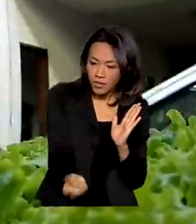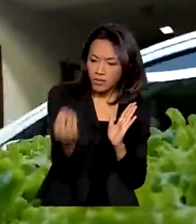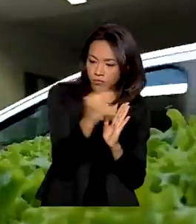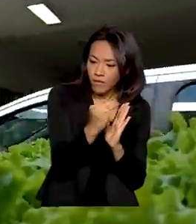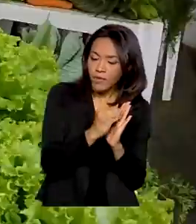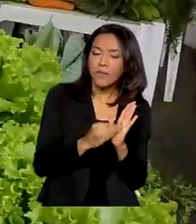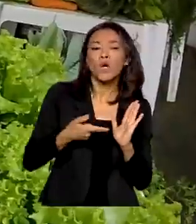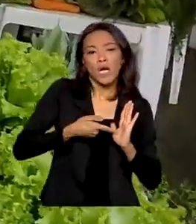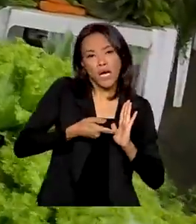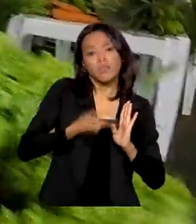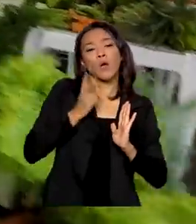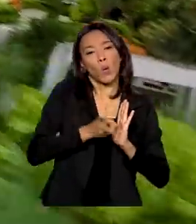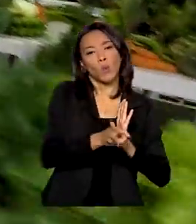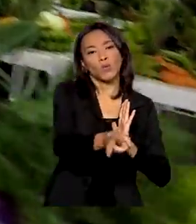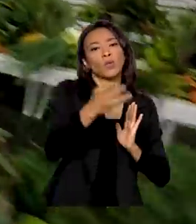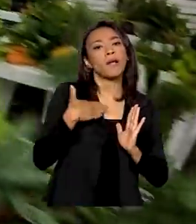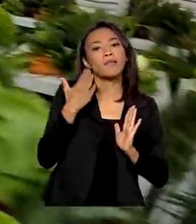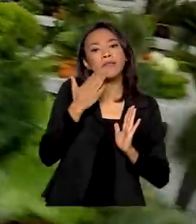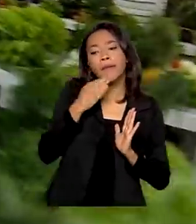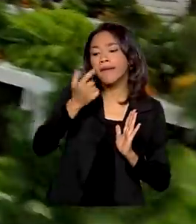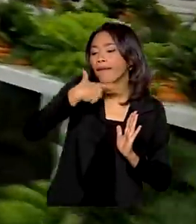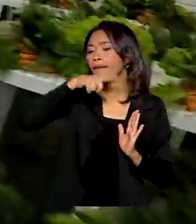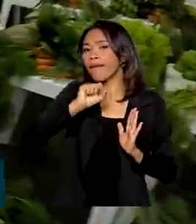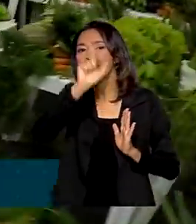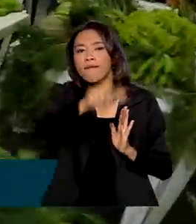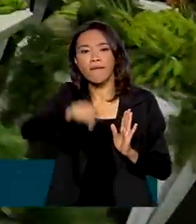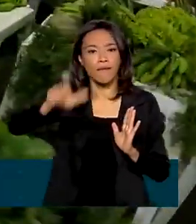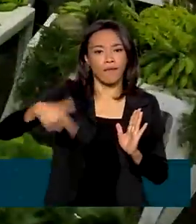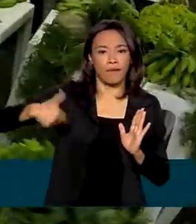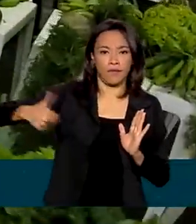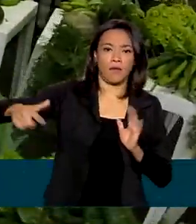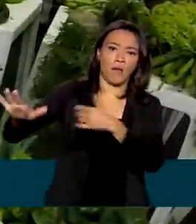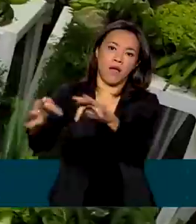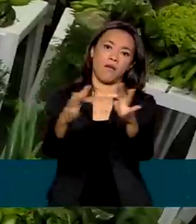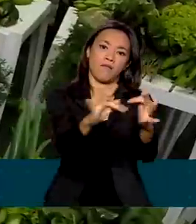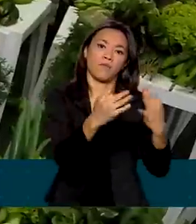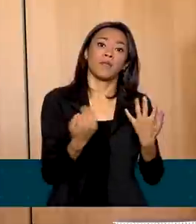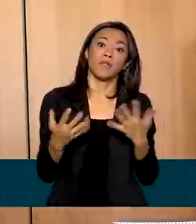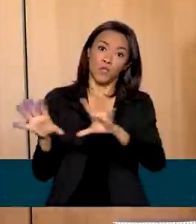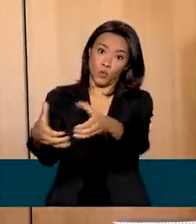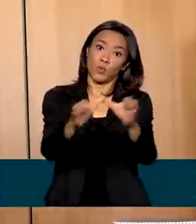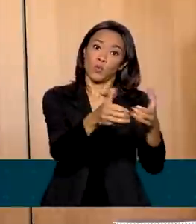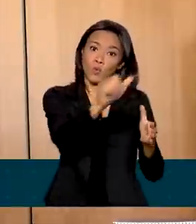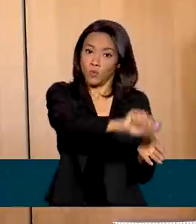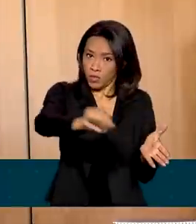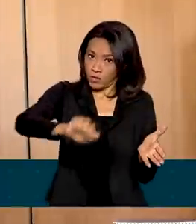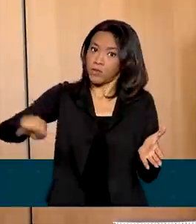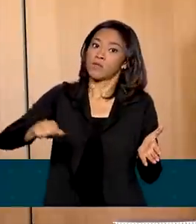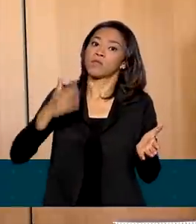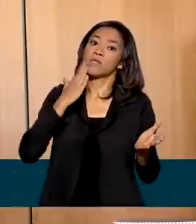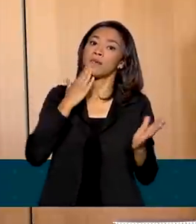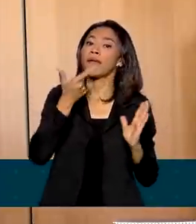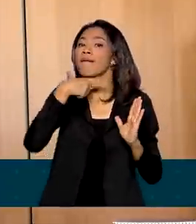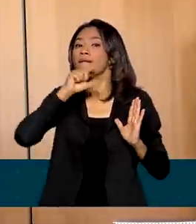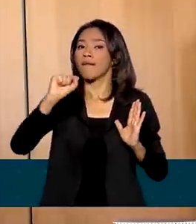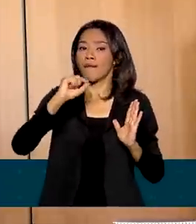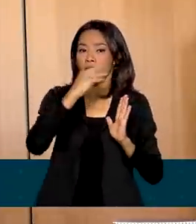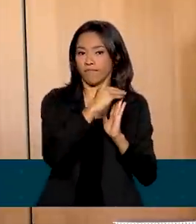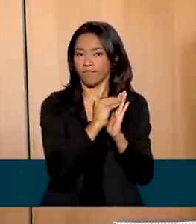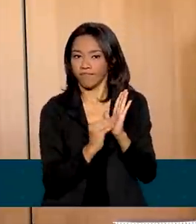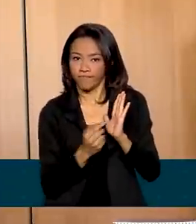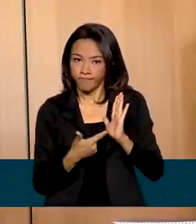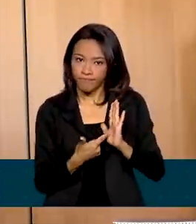valendo para identificar os agricultores familiares e suas cooperativas. À medida que elas forem tendo o seu